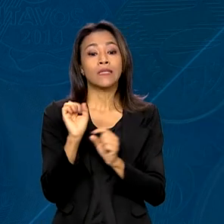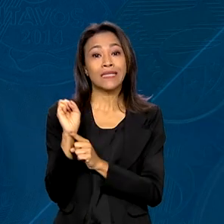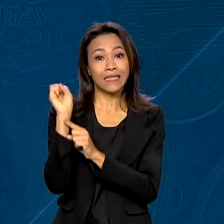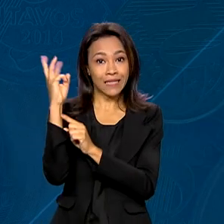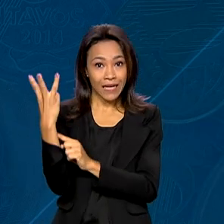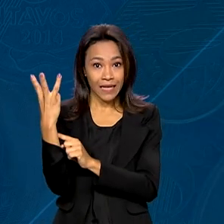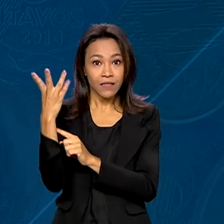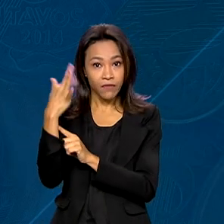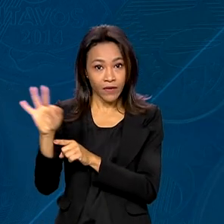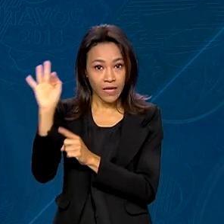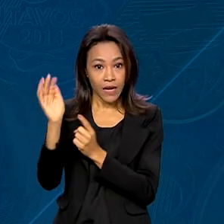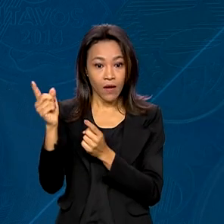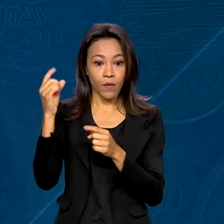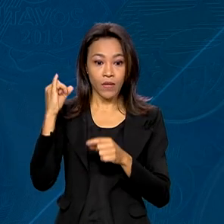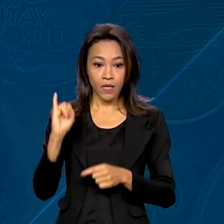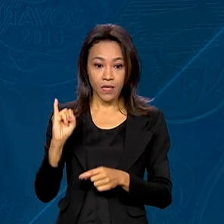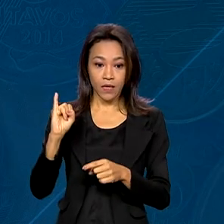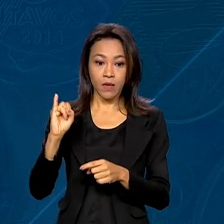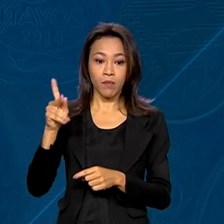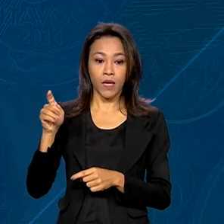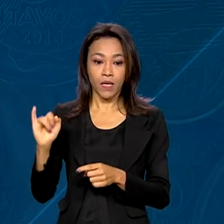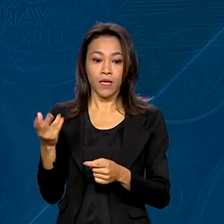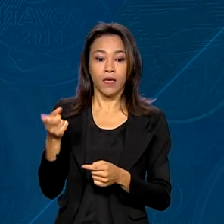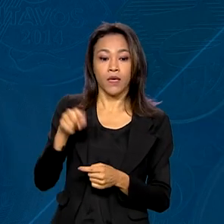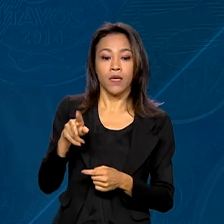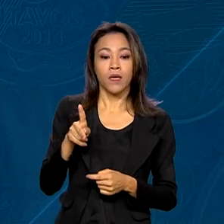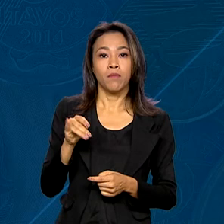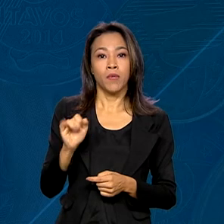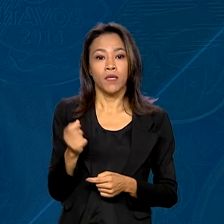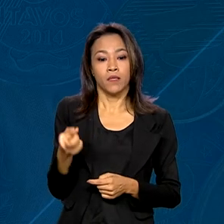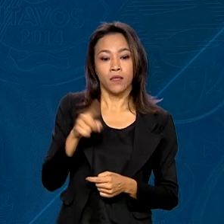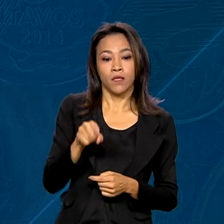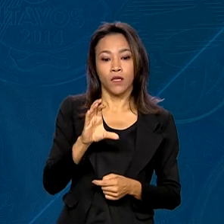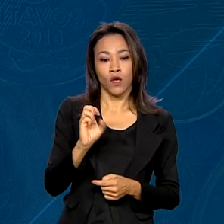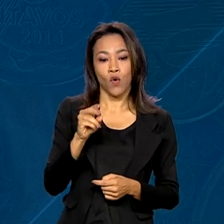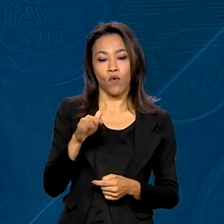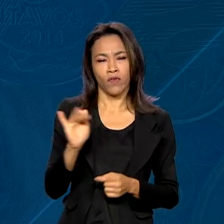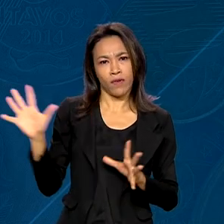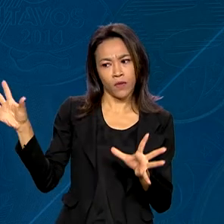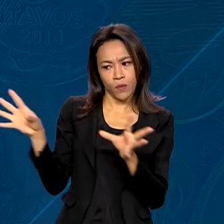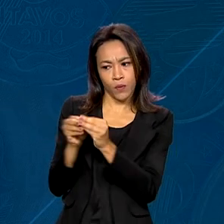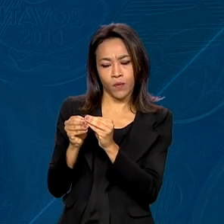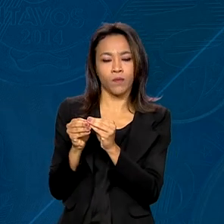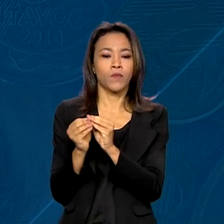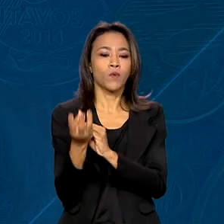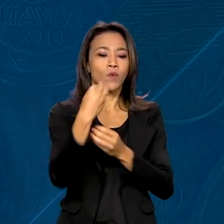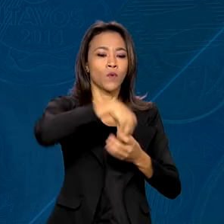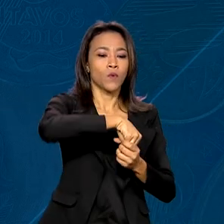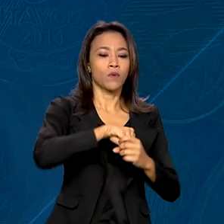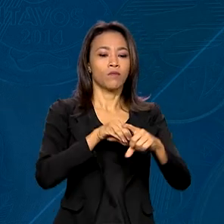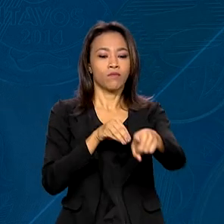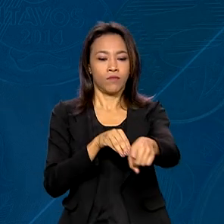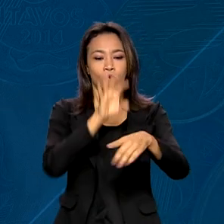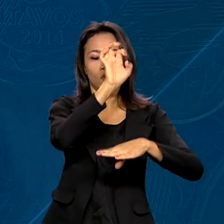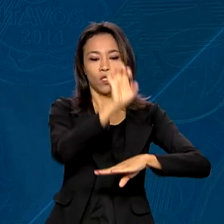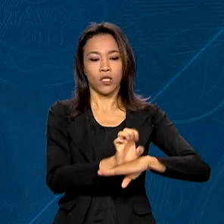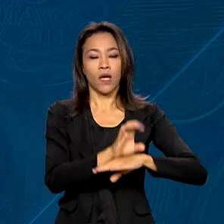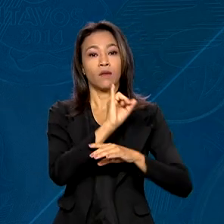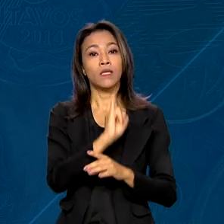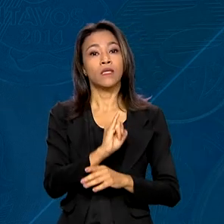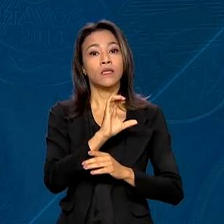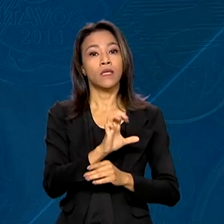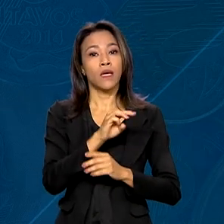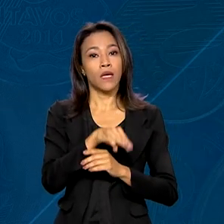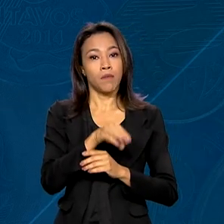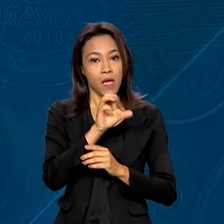impostos federais, o IPI, o PIS e a COFINS, devem ser simplificados com o ICMS, que é captado pelos